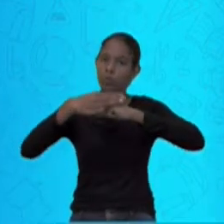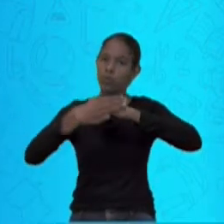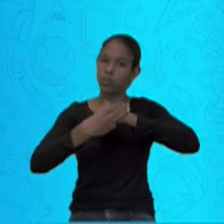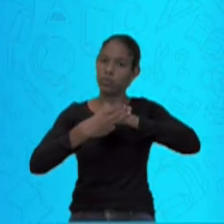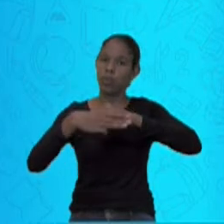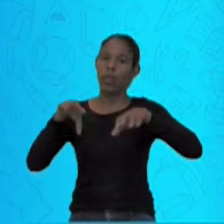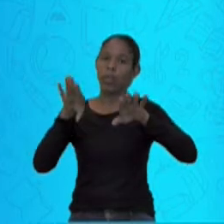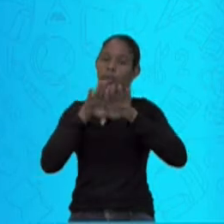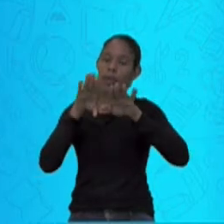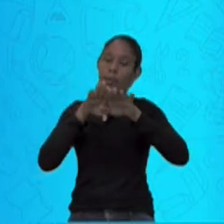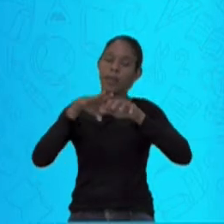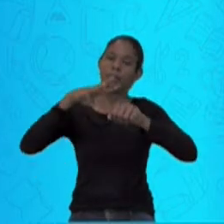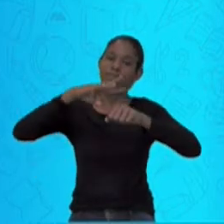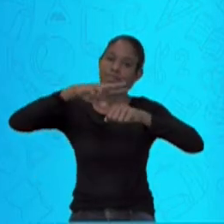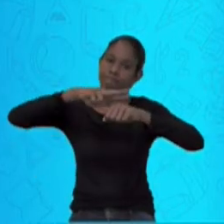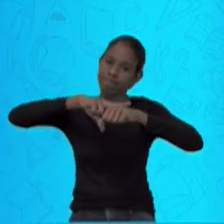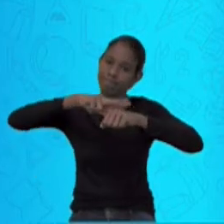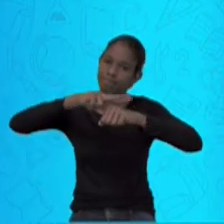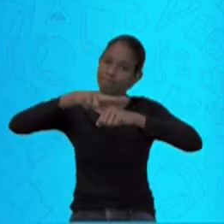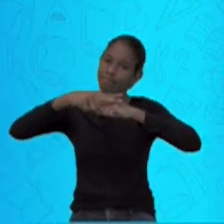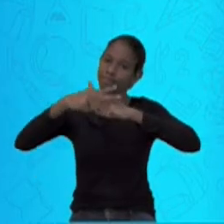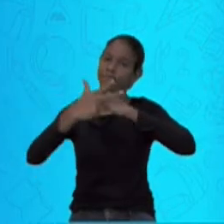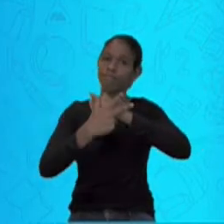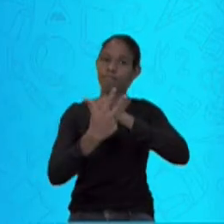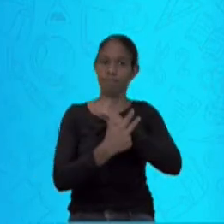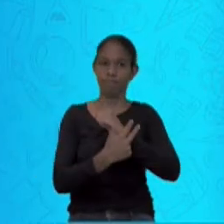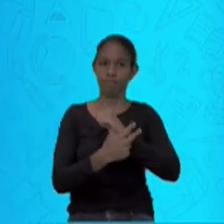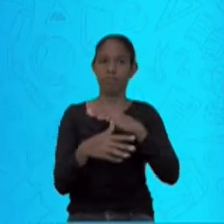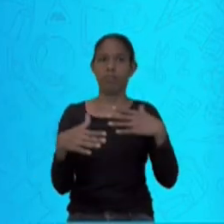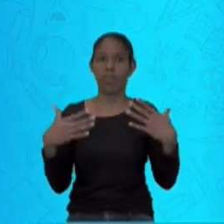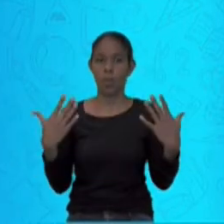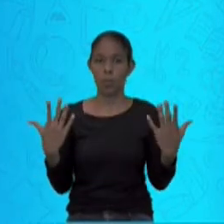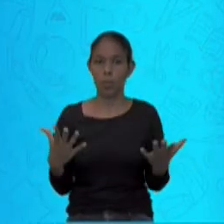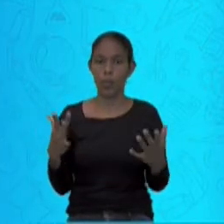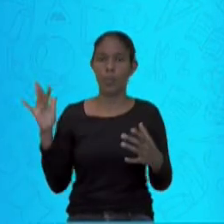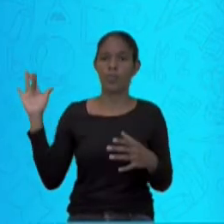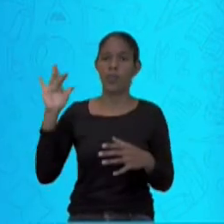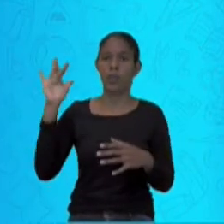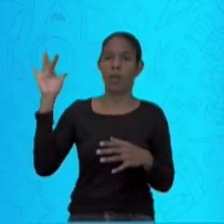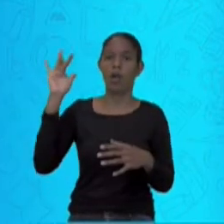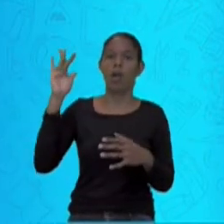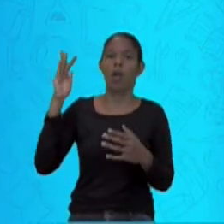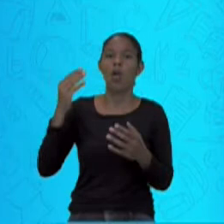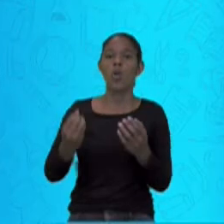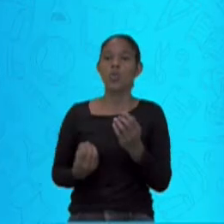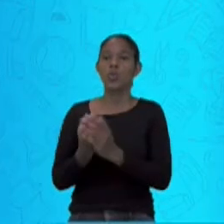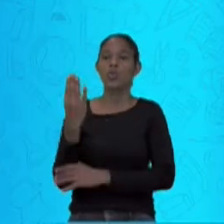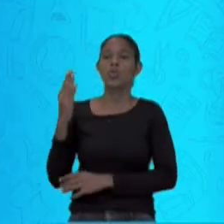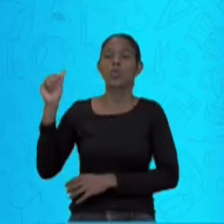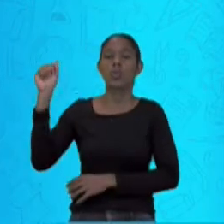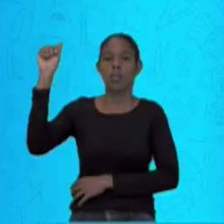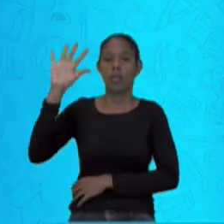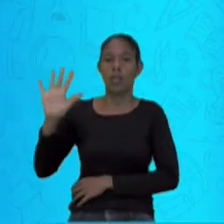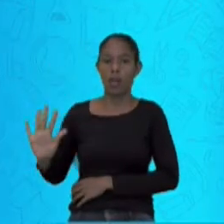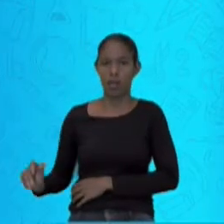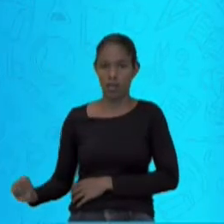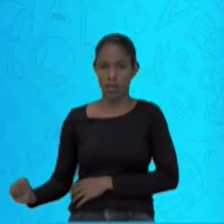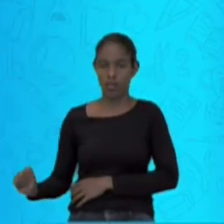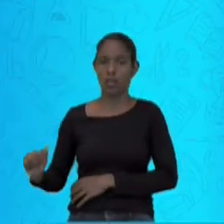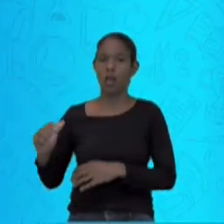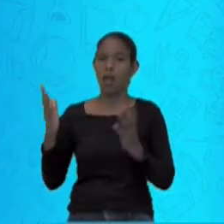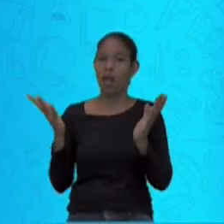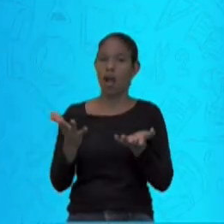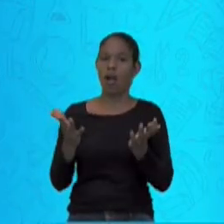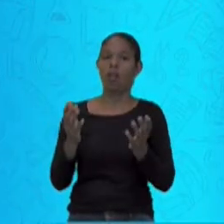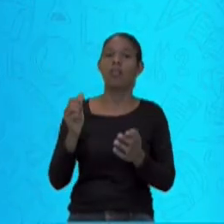dengue na Ásia. Embora já esteja presente nas Américas, até o momento não foi associada a transmissão da dengue